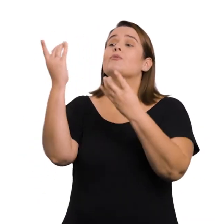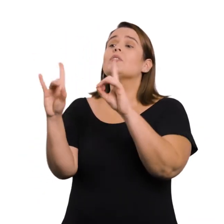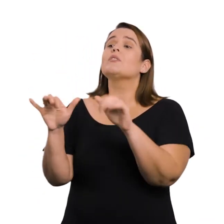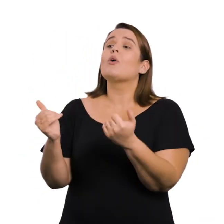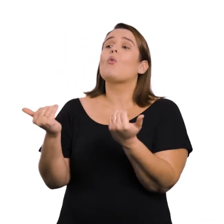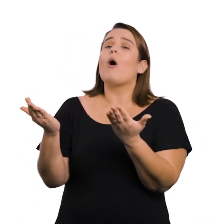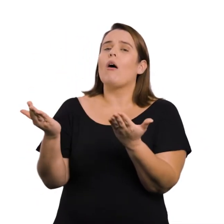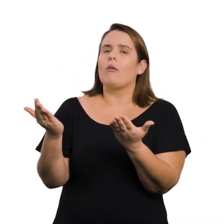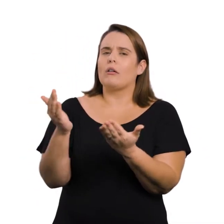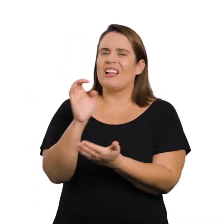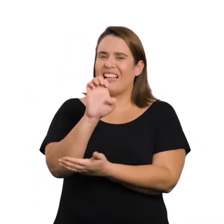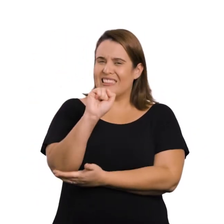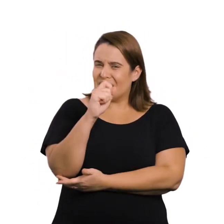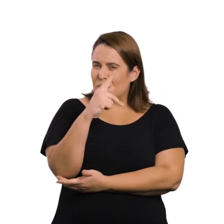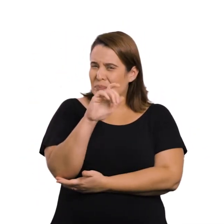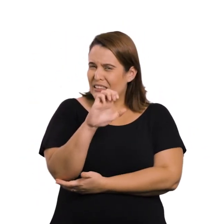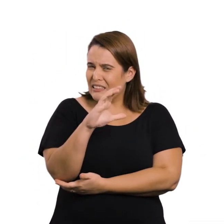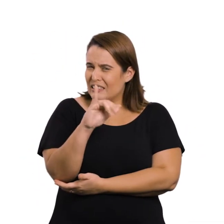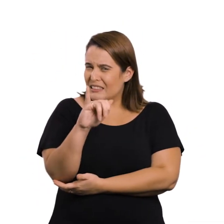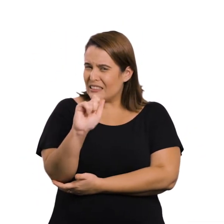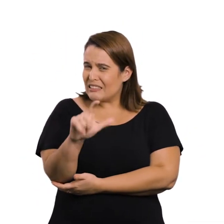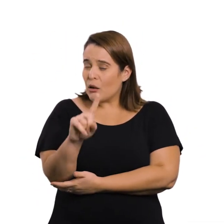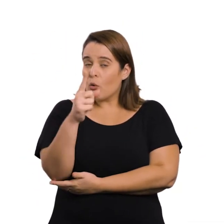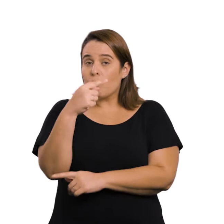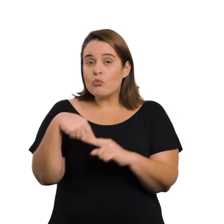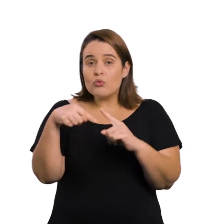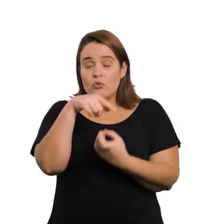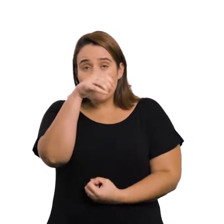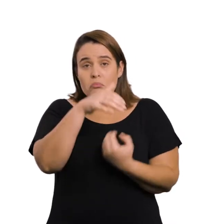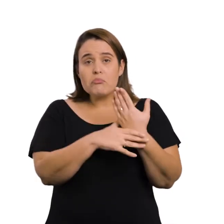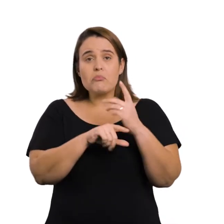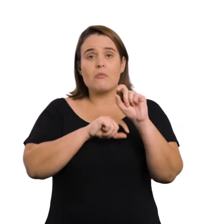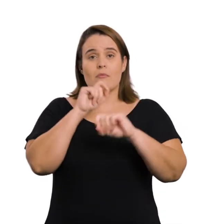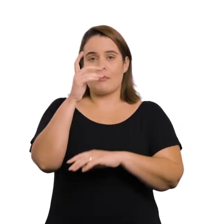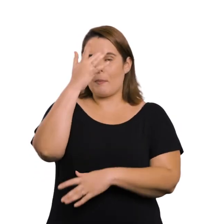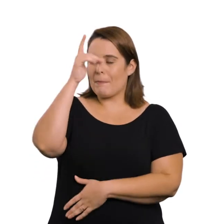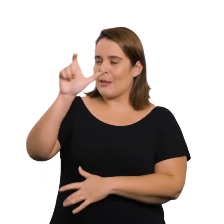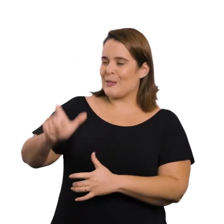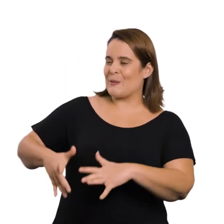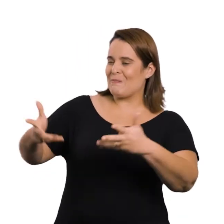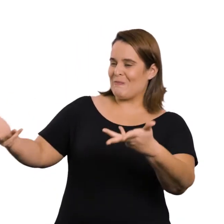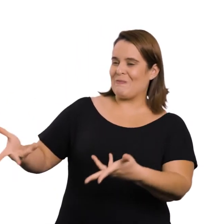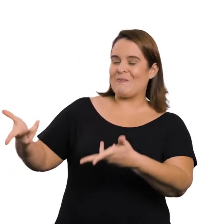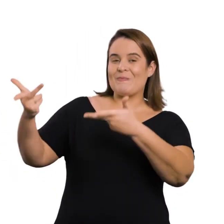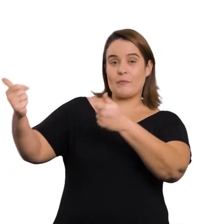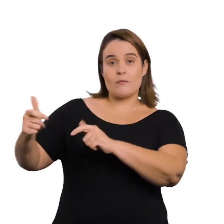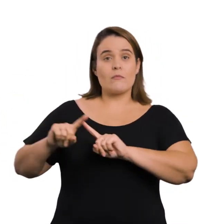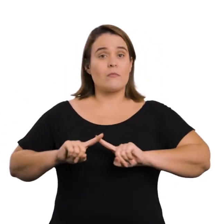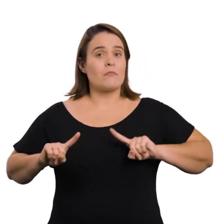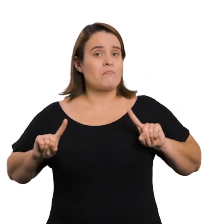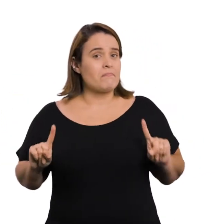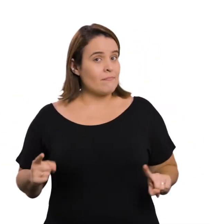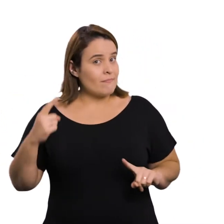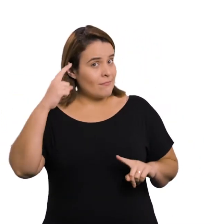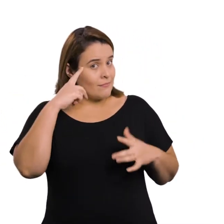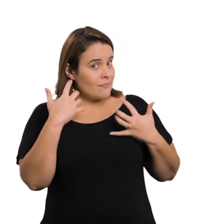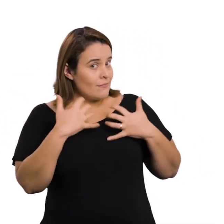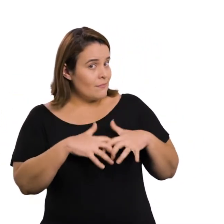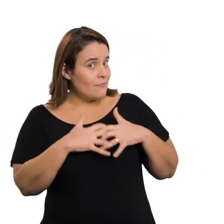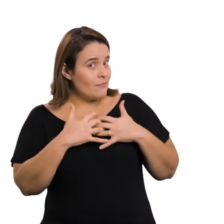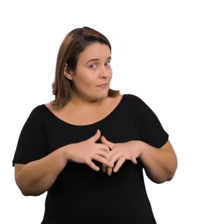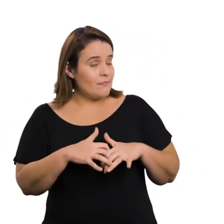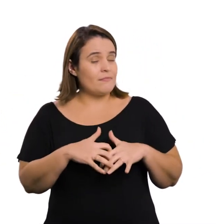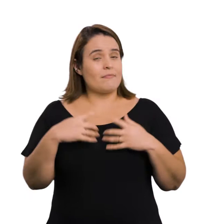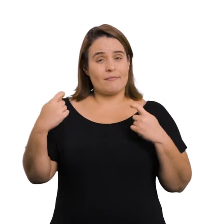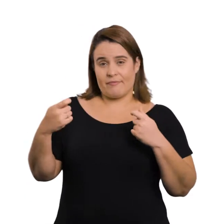de acordo com a sua especificidade O termo especial foi criado com o objetivo de valorizar a pessoa com deficiência